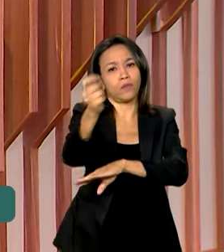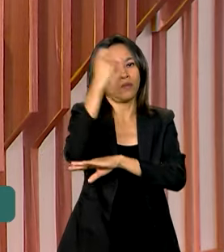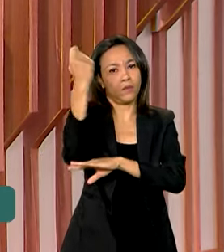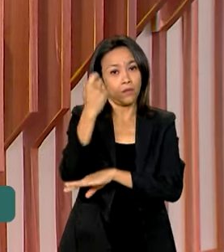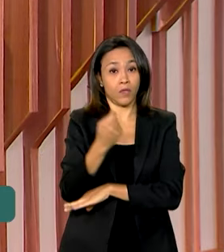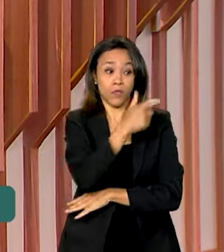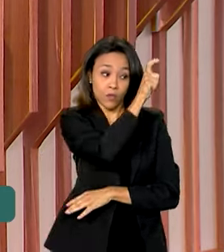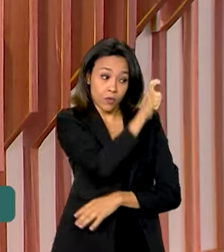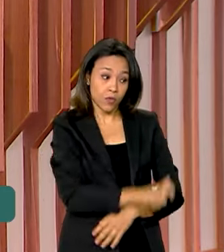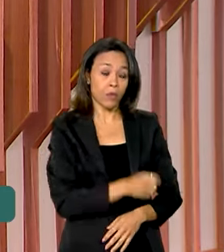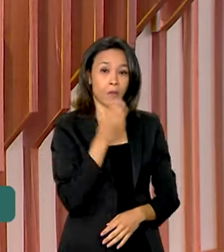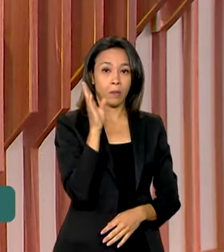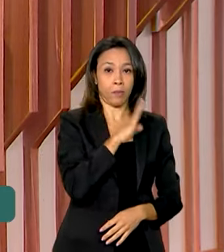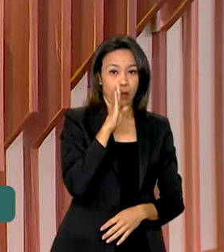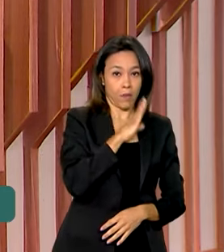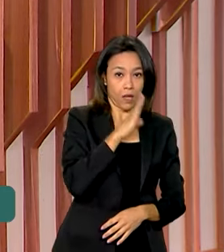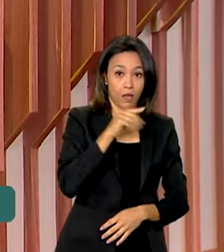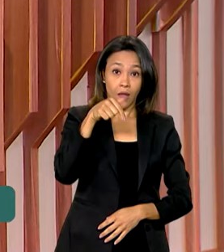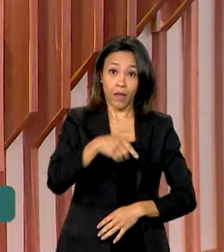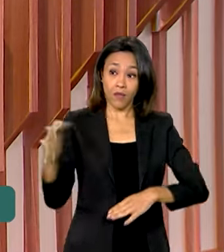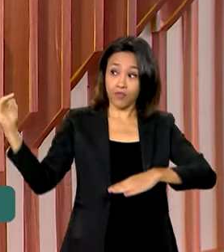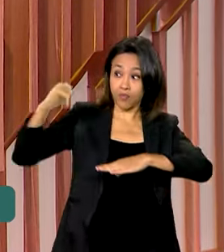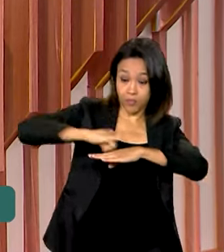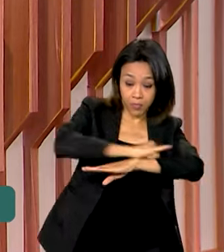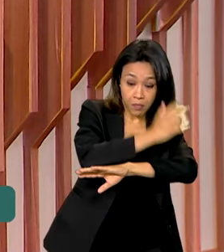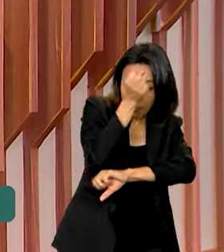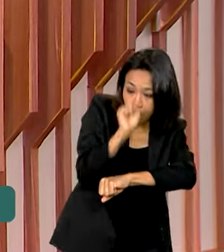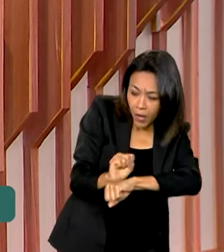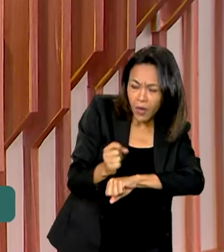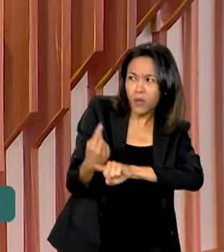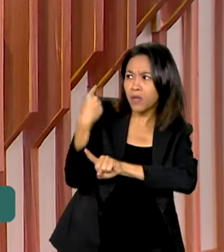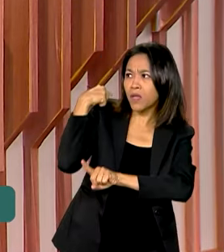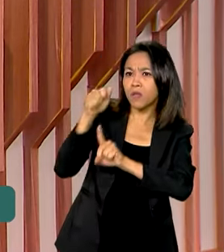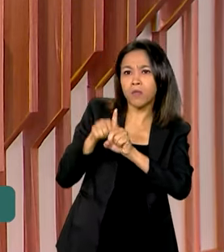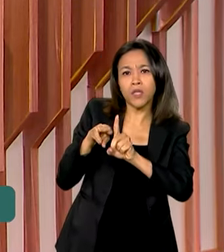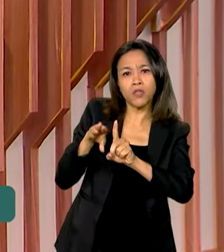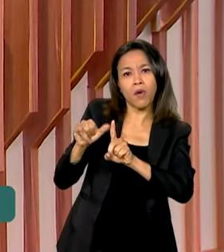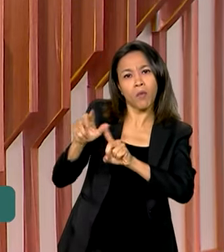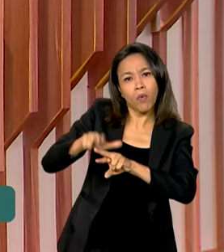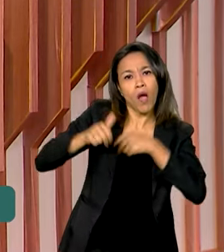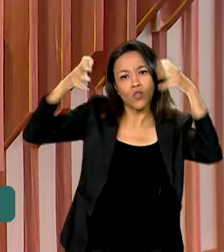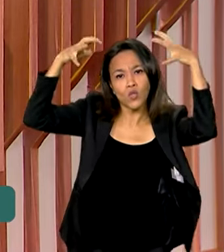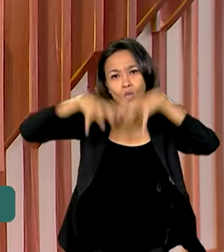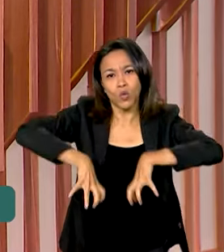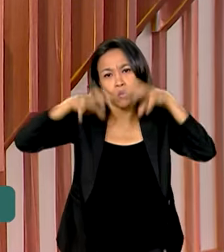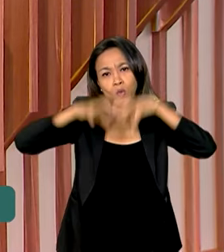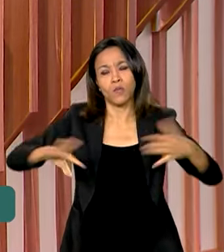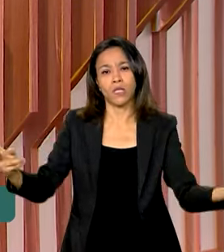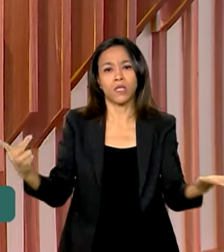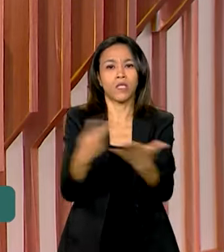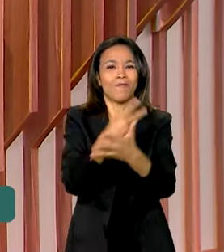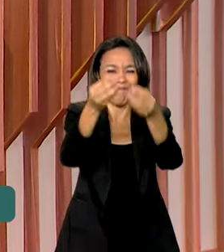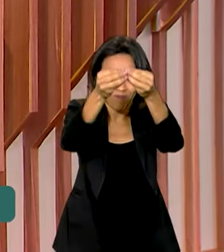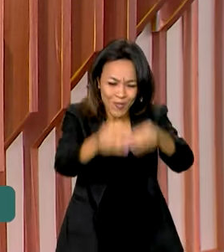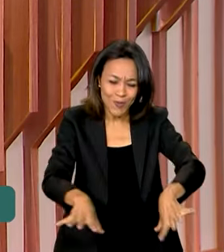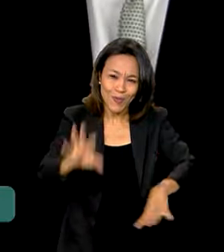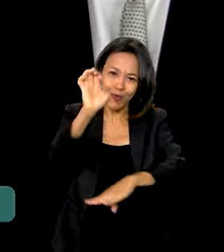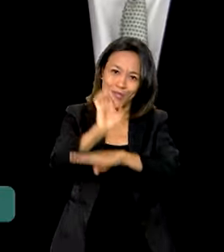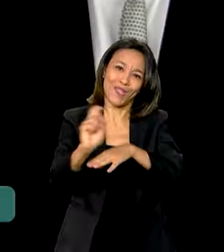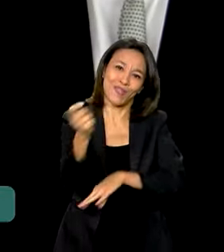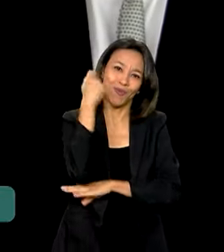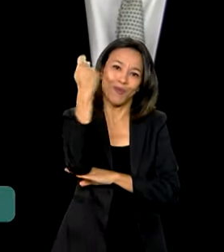O terminal está sem atividades desde maio, quando foi inundado pelas fortes chuvas que atingiram o Estado.